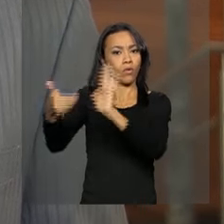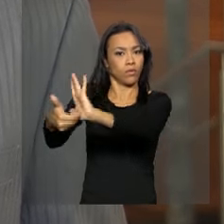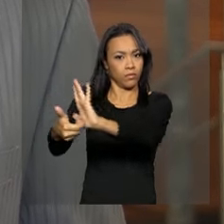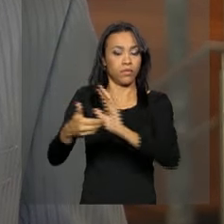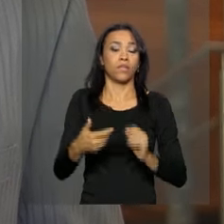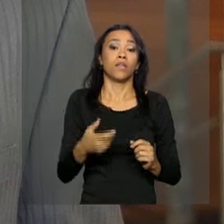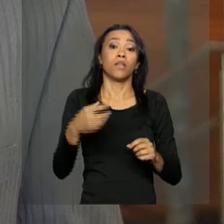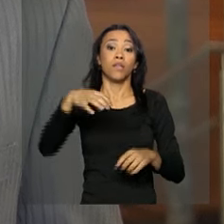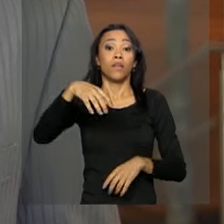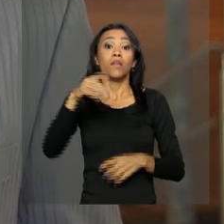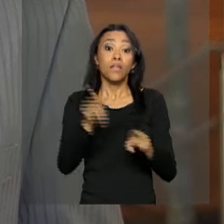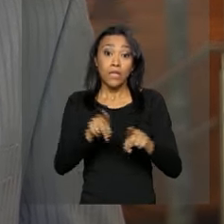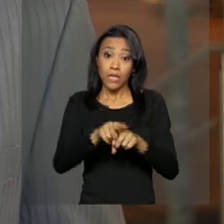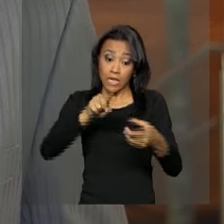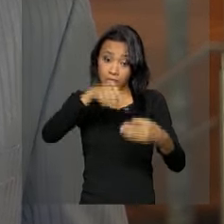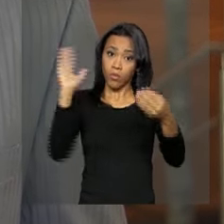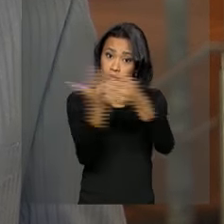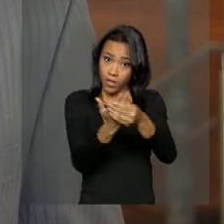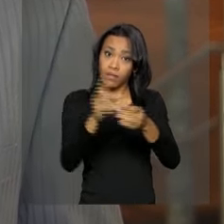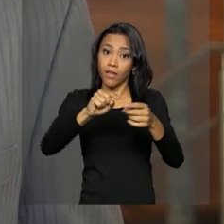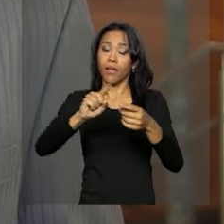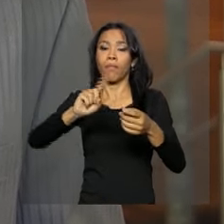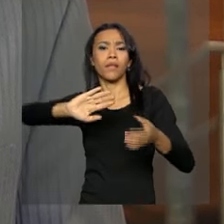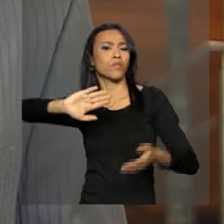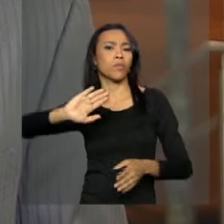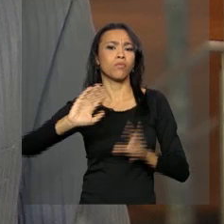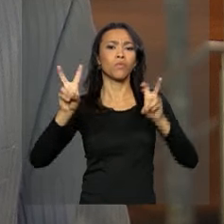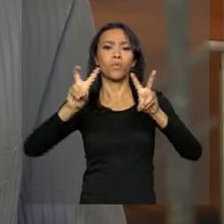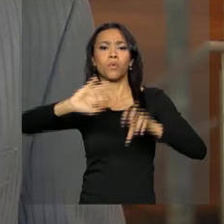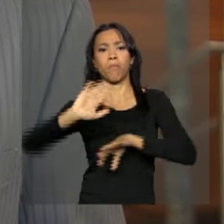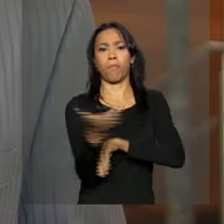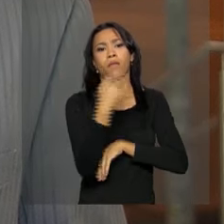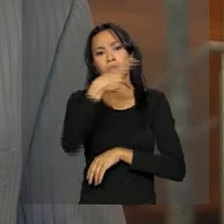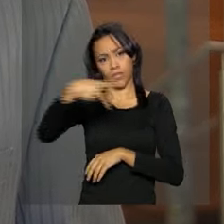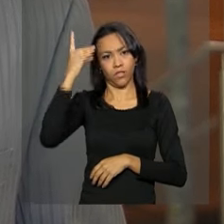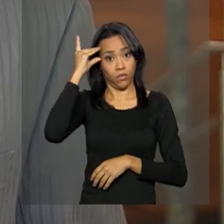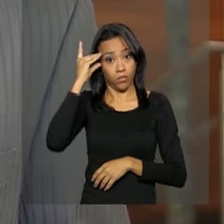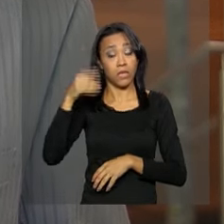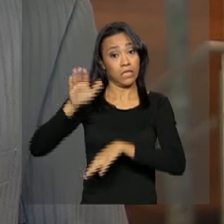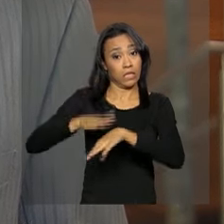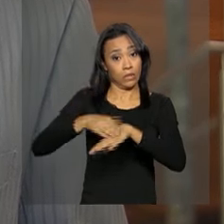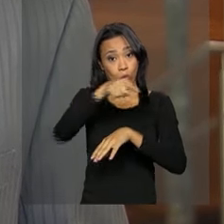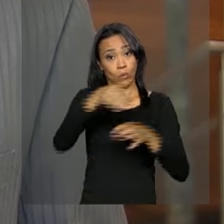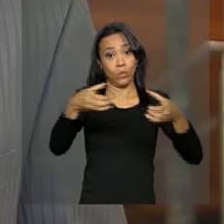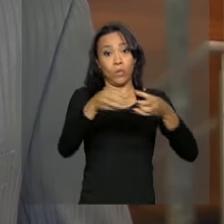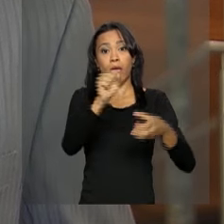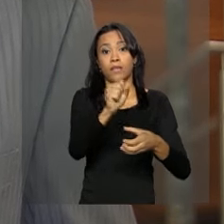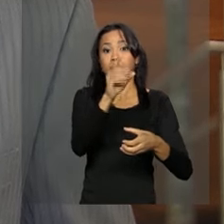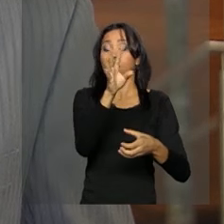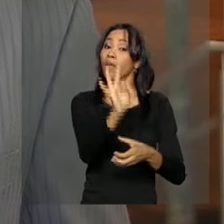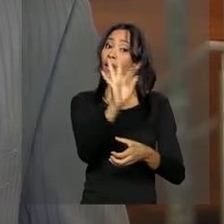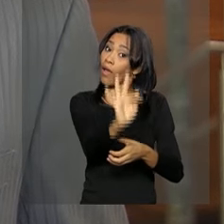O processo de impedimento contra a presidenta Dilma Rousseff terá que ser reiniciado. Segundo o entendimento da Corte, a Comissão Especial da